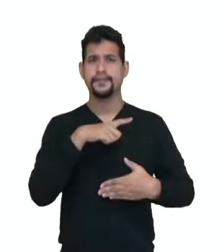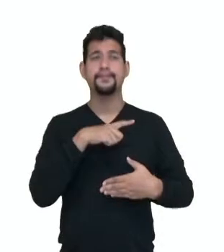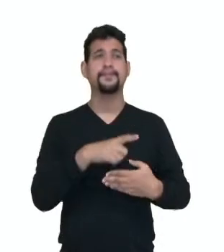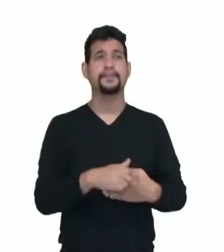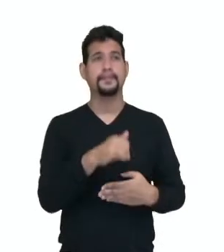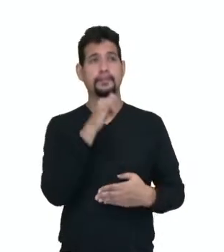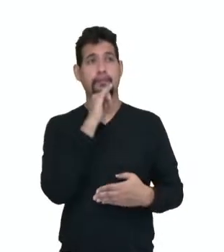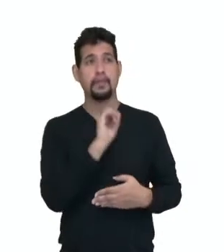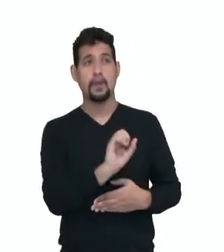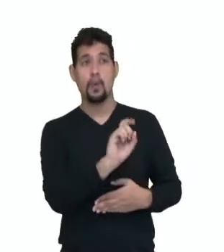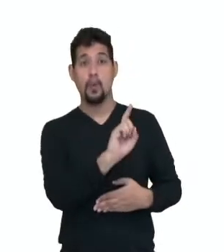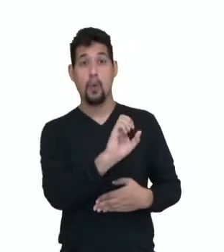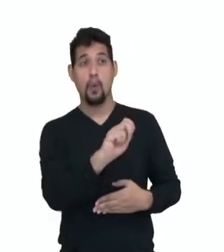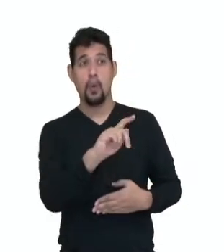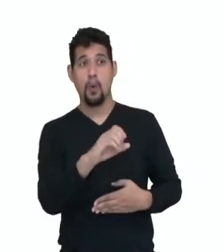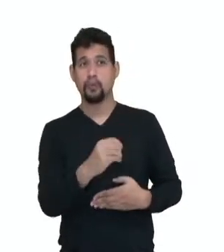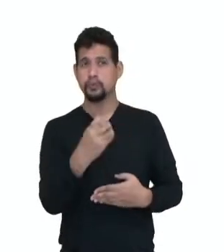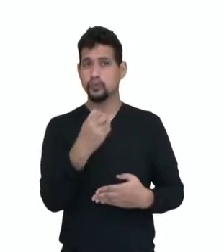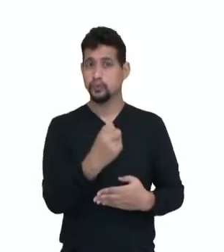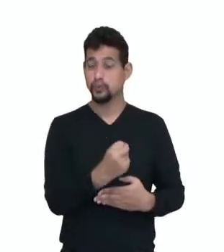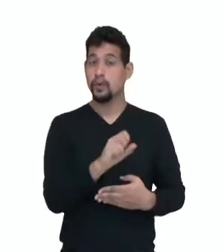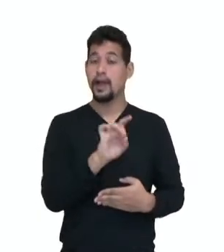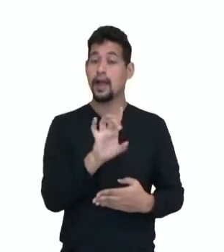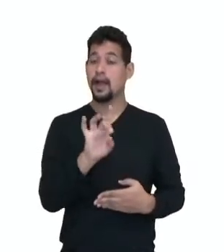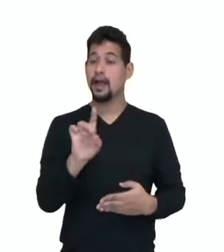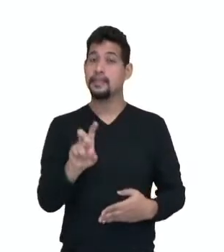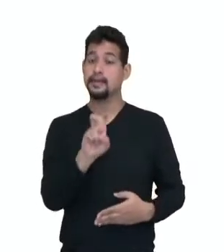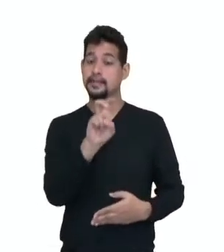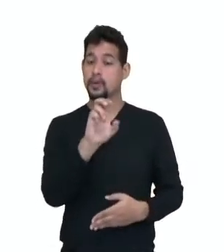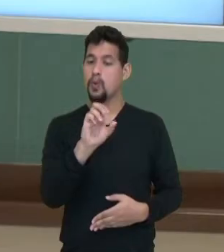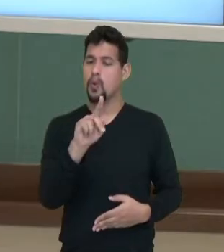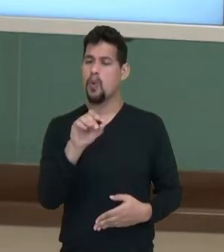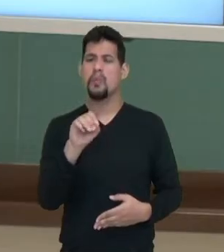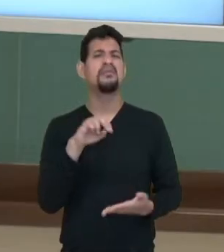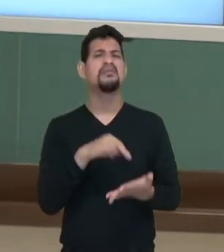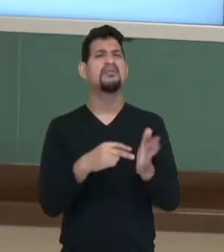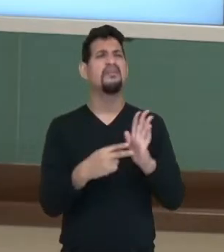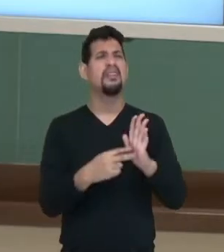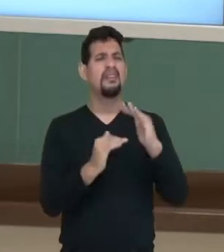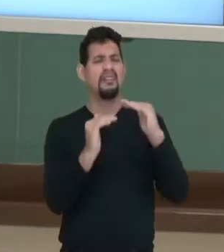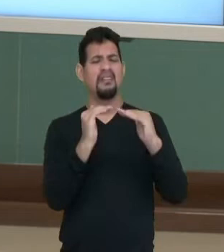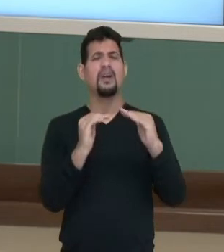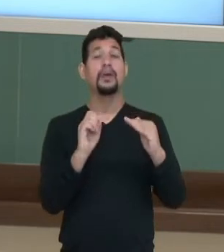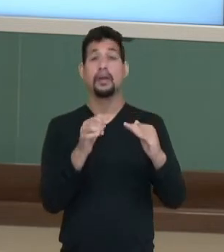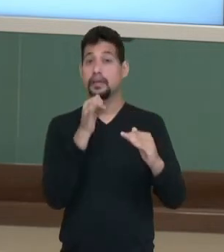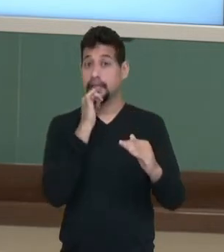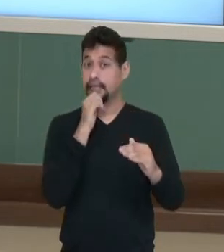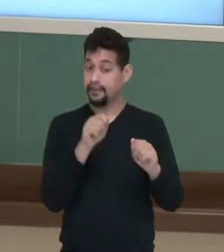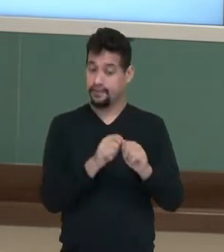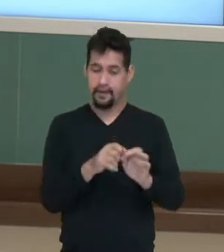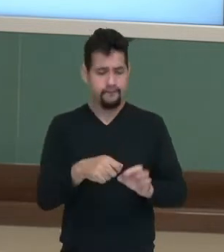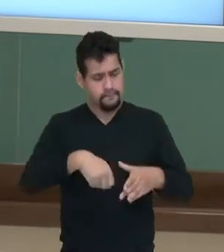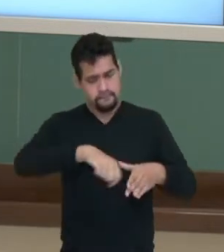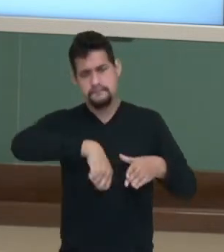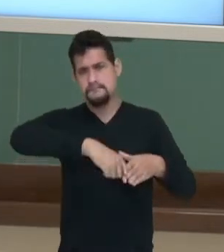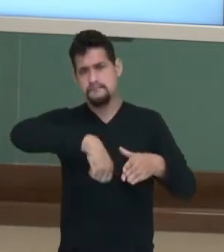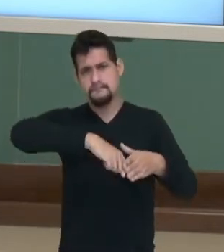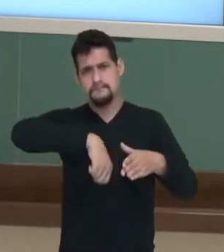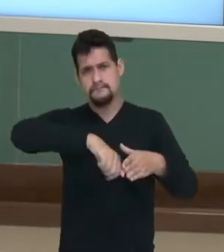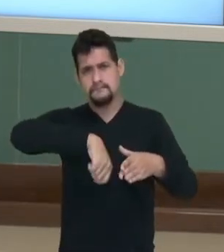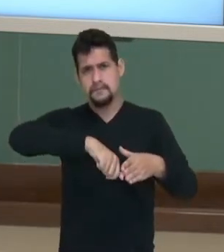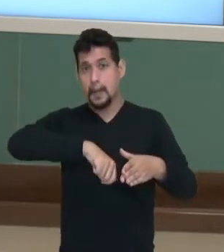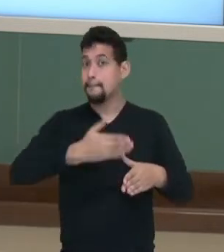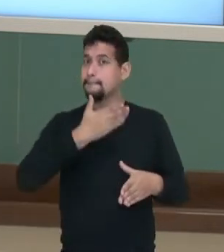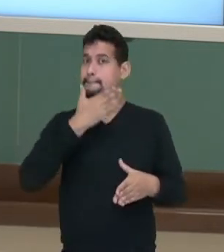copos de água. Você sabia que isso é uma razão? Pessoal, o que quer dizer isso? Que na hora de eu preparar esse suco, a melhor